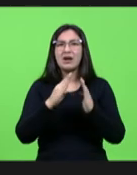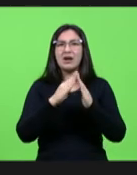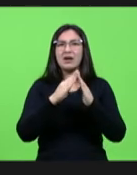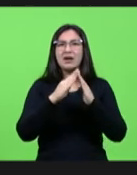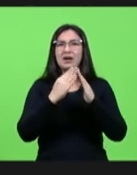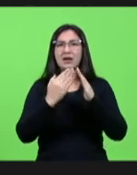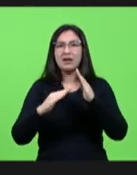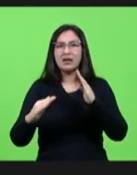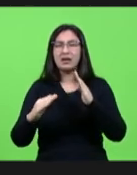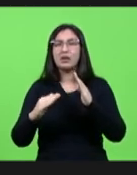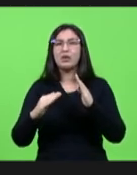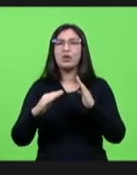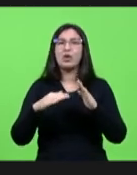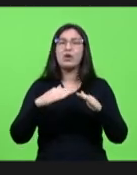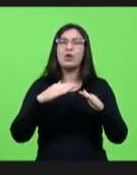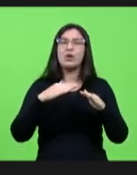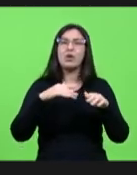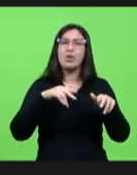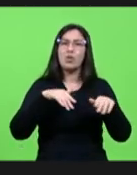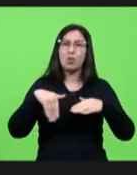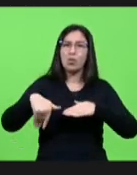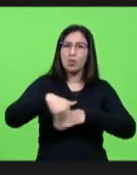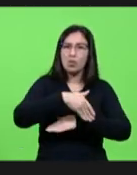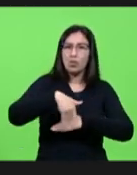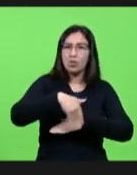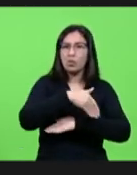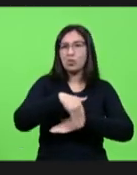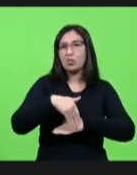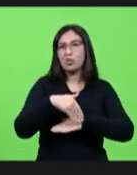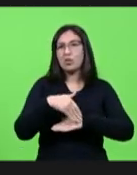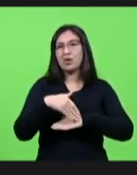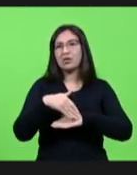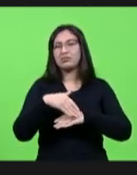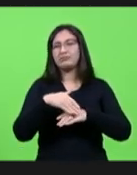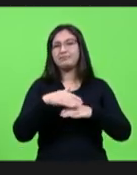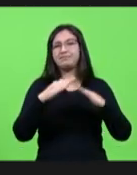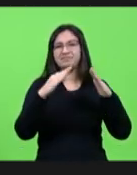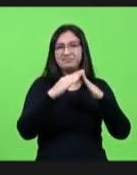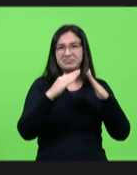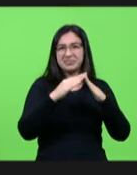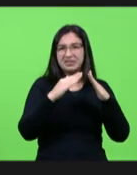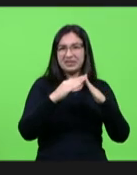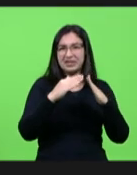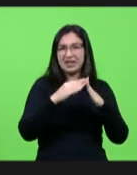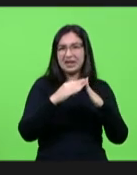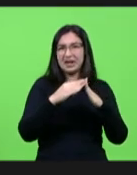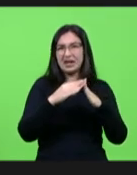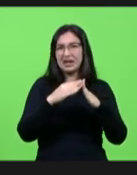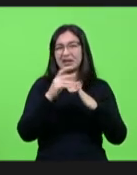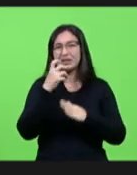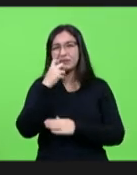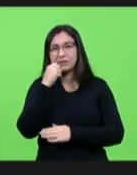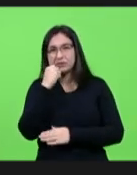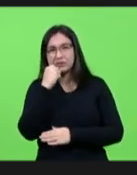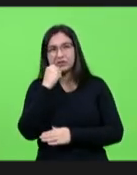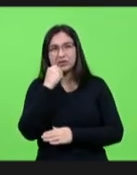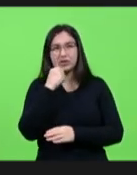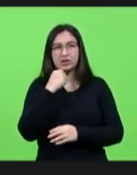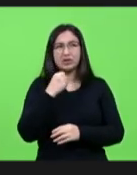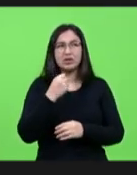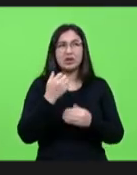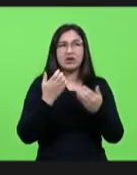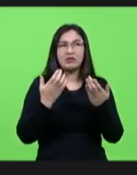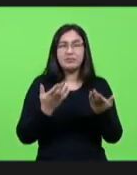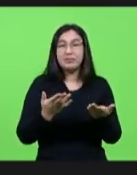ruas que estão nos abrigos que estão em situações vulneráveis que